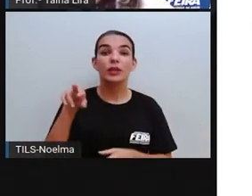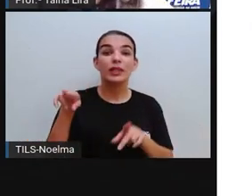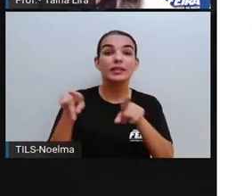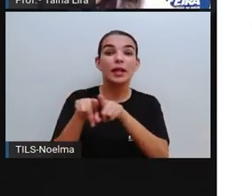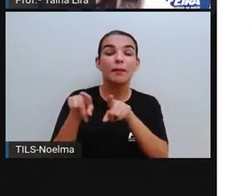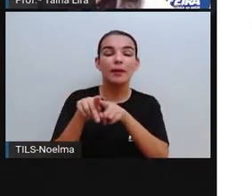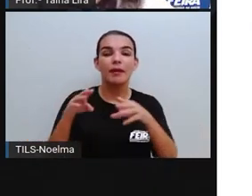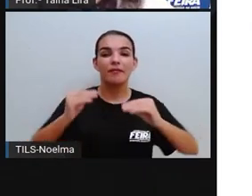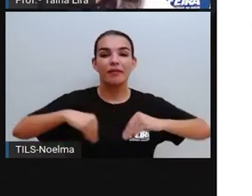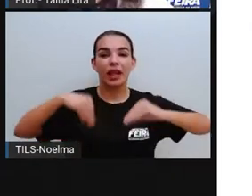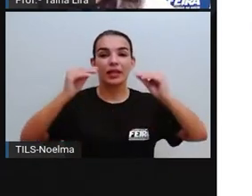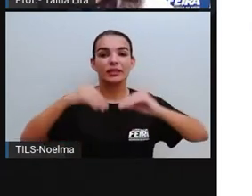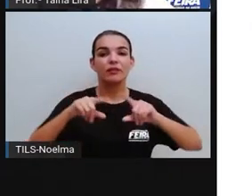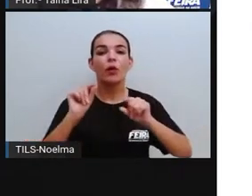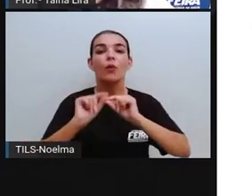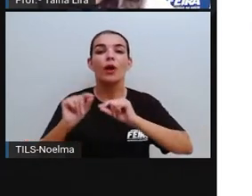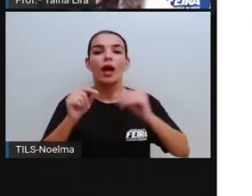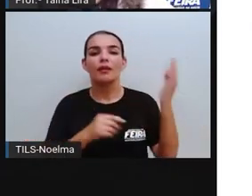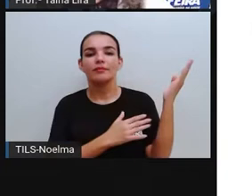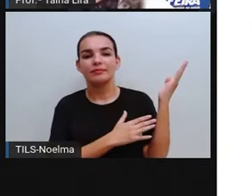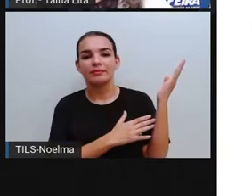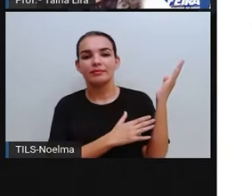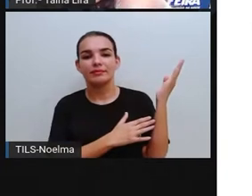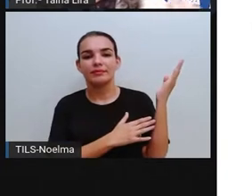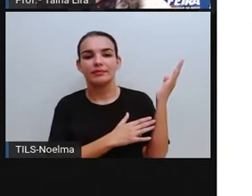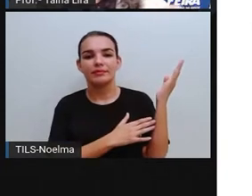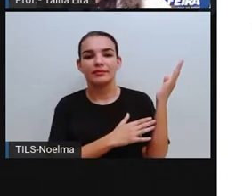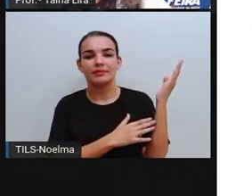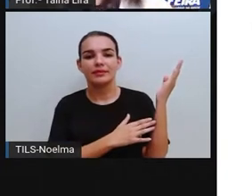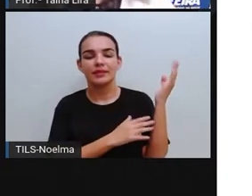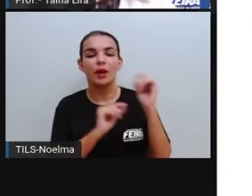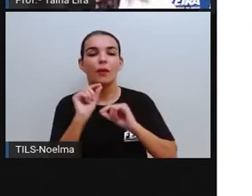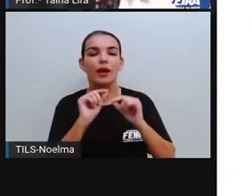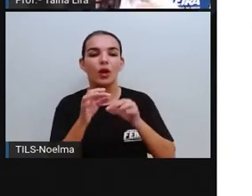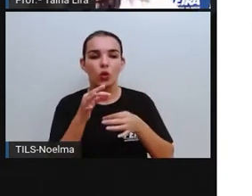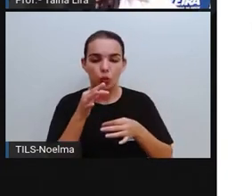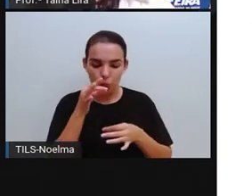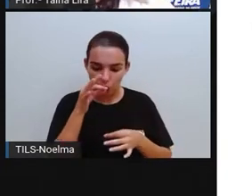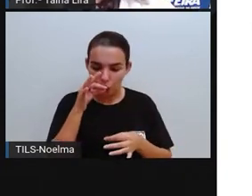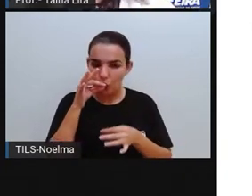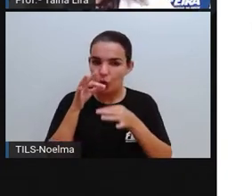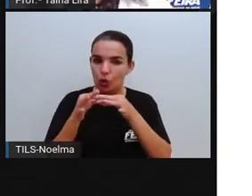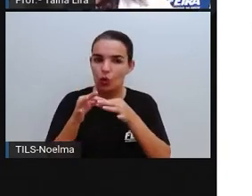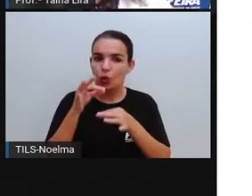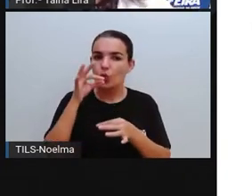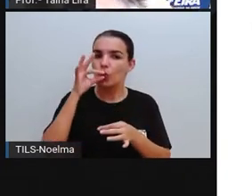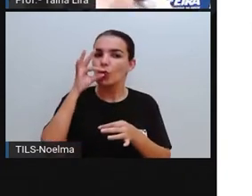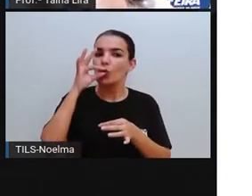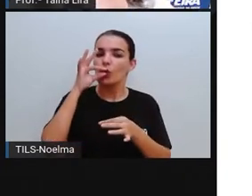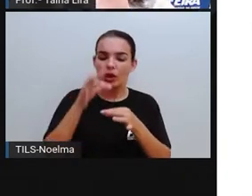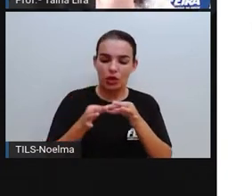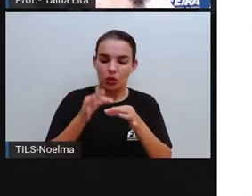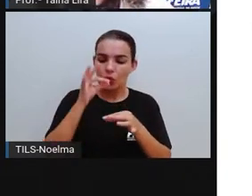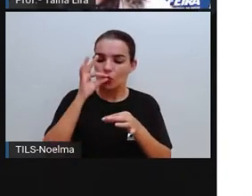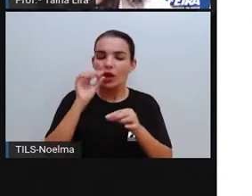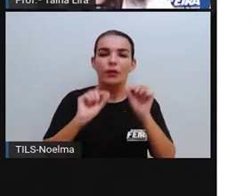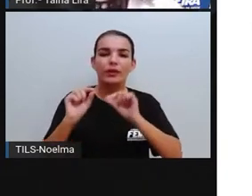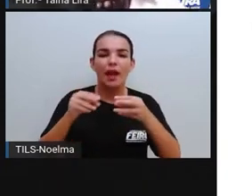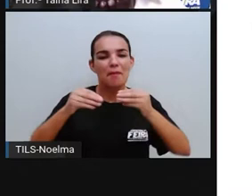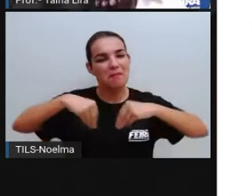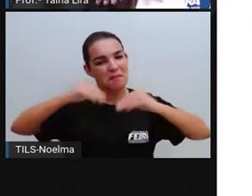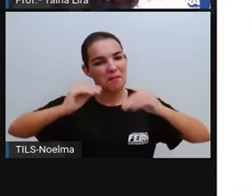flexível, ó, que nós temos aí, outro objeto, é canudo, ó, os canudos, eles são